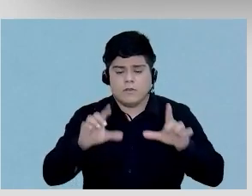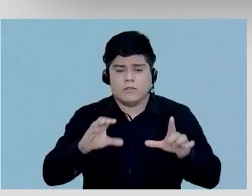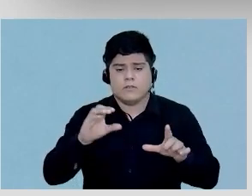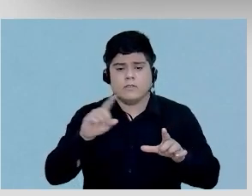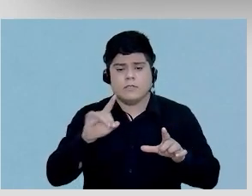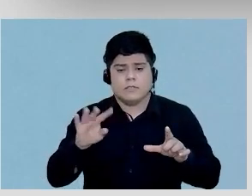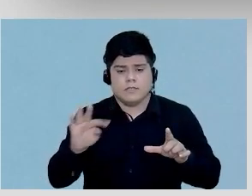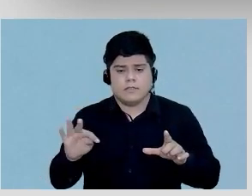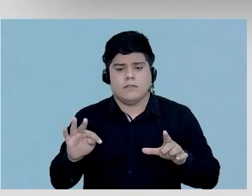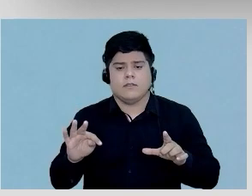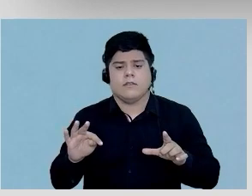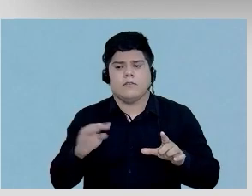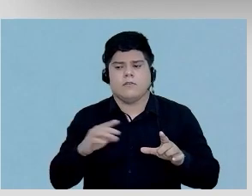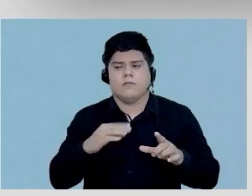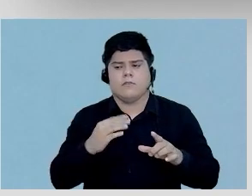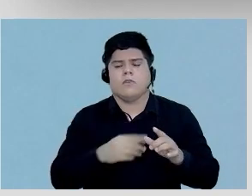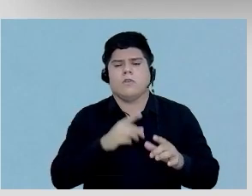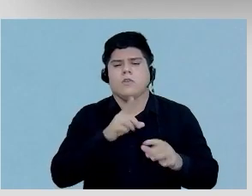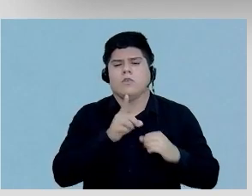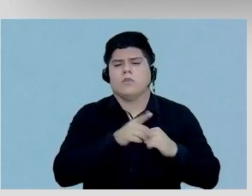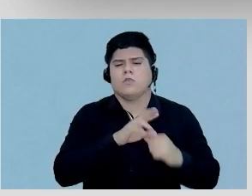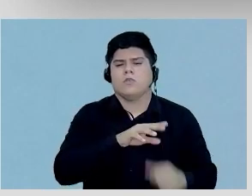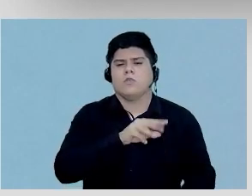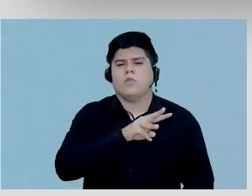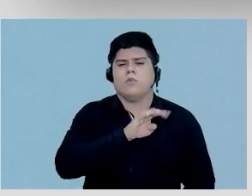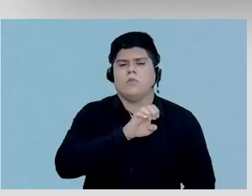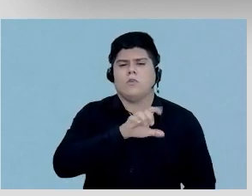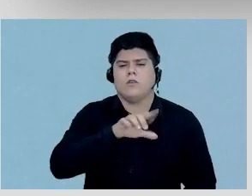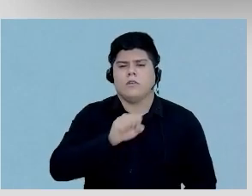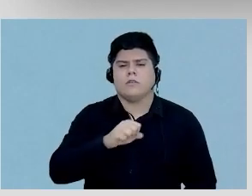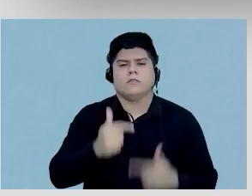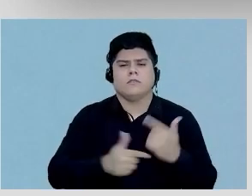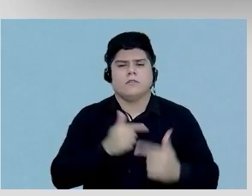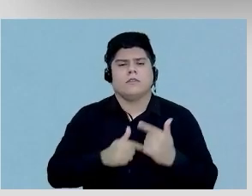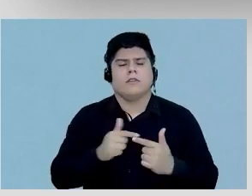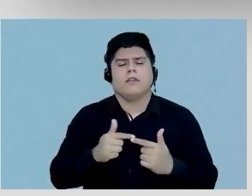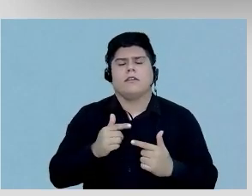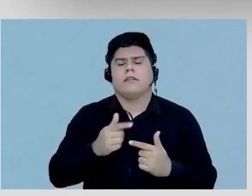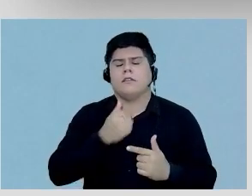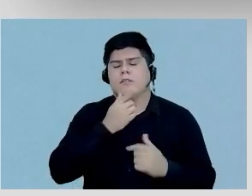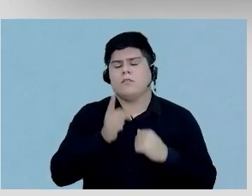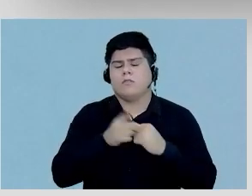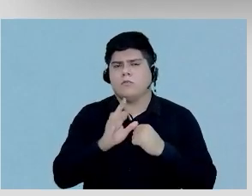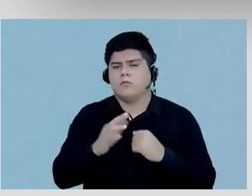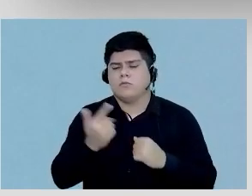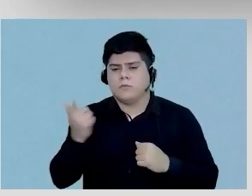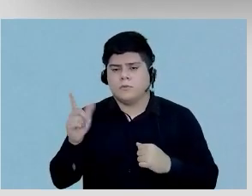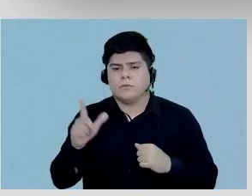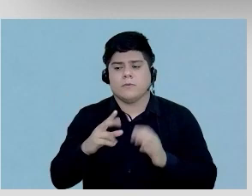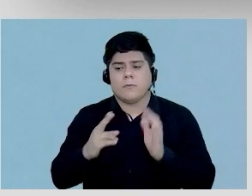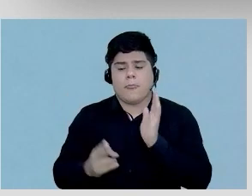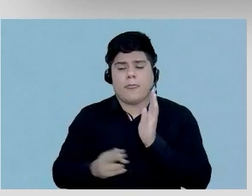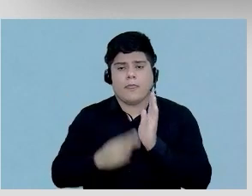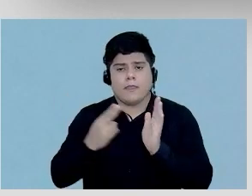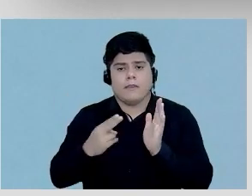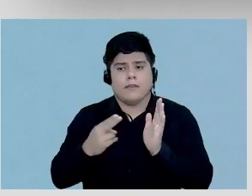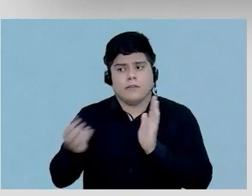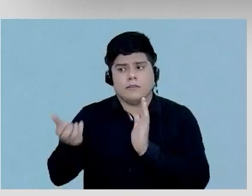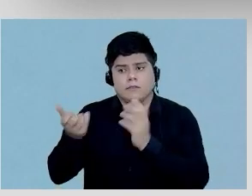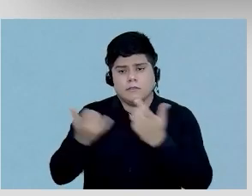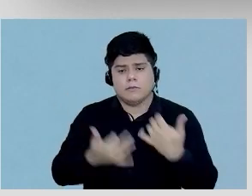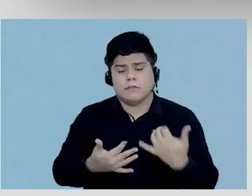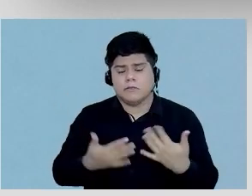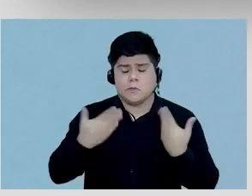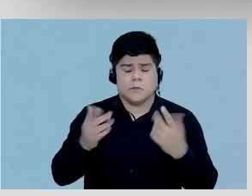-SPEC. Foi um estudo do Dr. Wells, que trabalha com o Dr. Kerry Reddy. O que os autores mostraram, que não